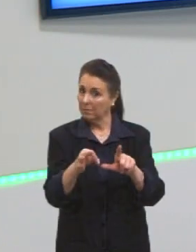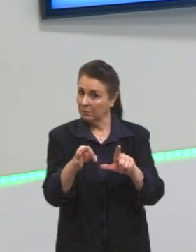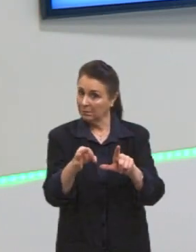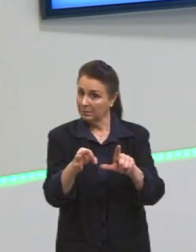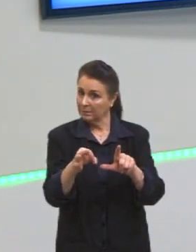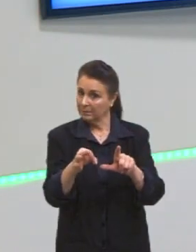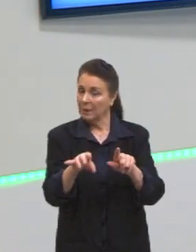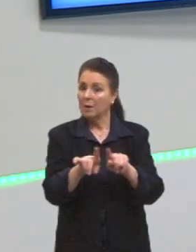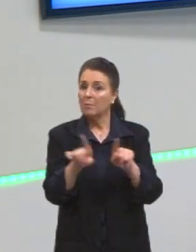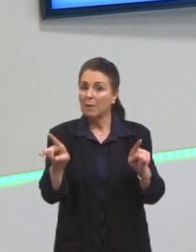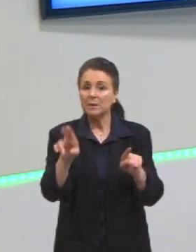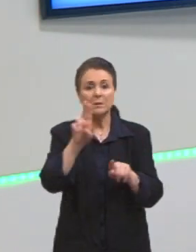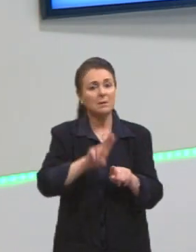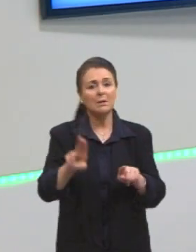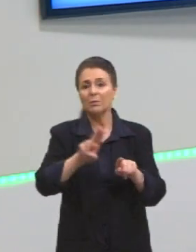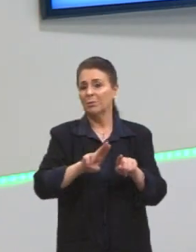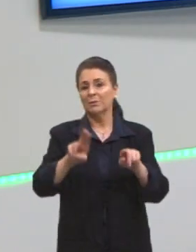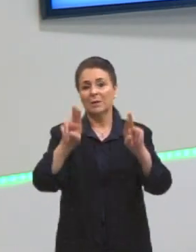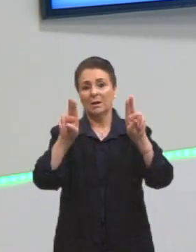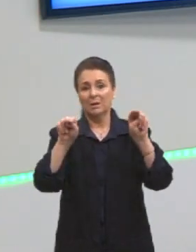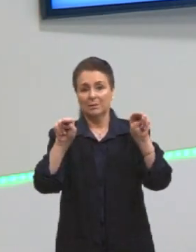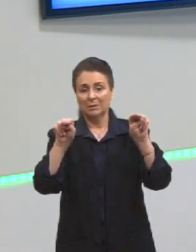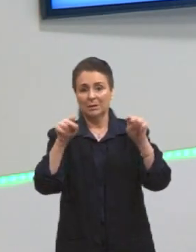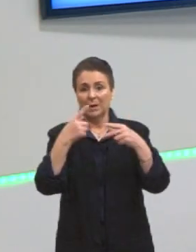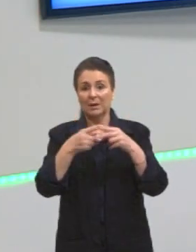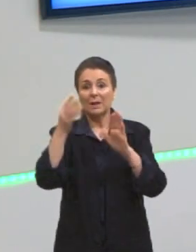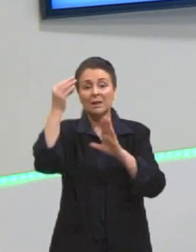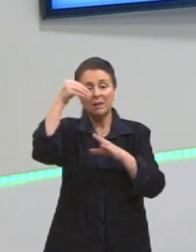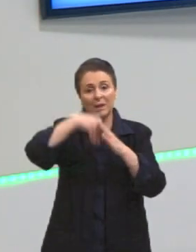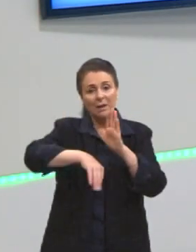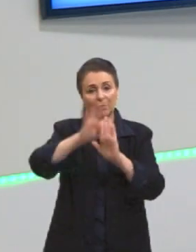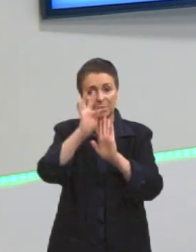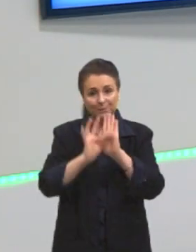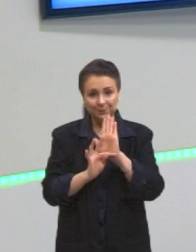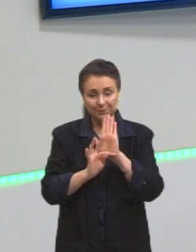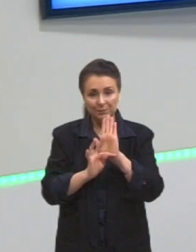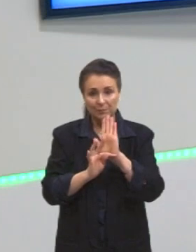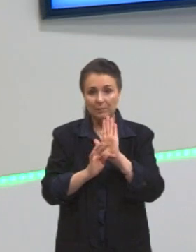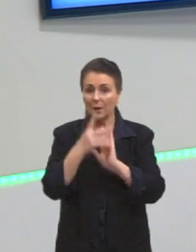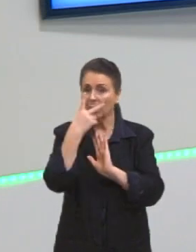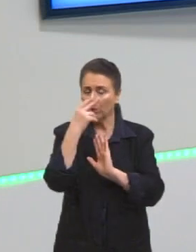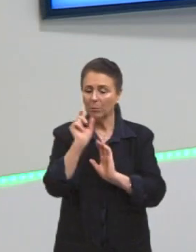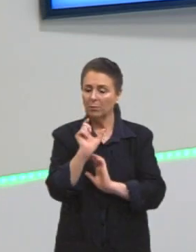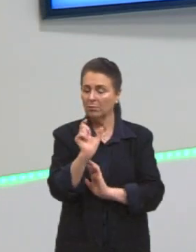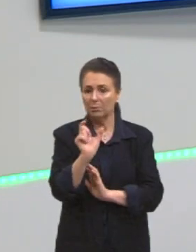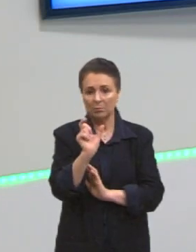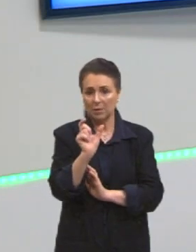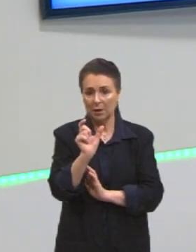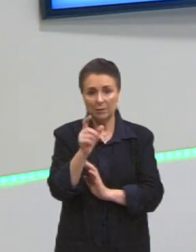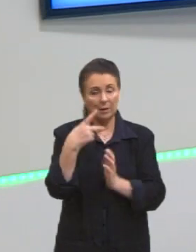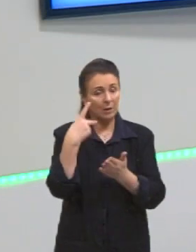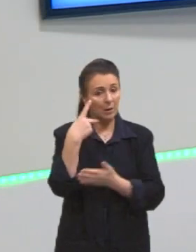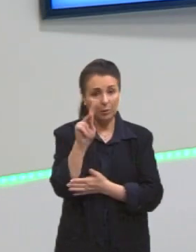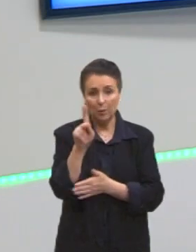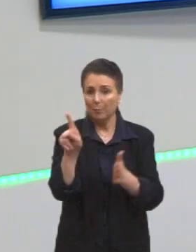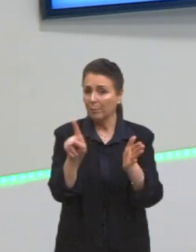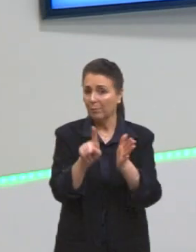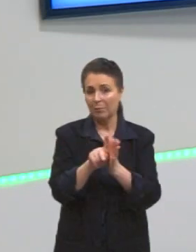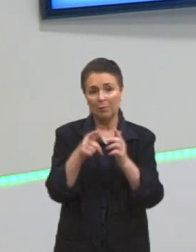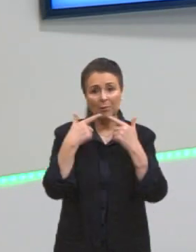mas sem colocar aspas. É no corpo do texto mesmo, tal como se fosse uma palavra da tua própria língua.